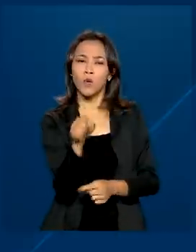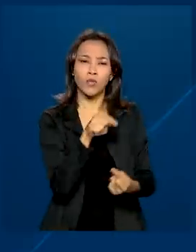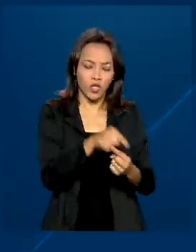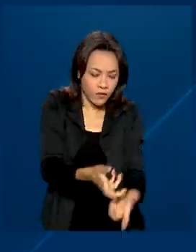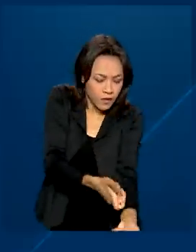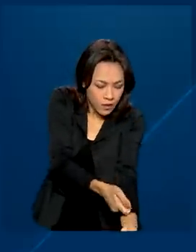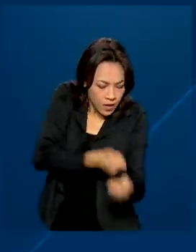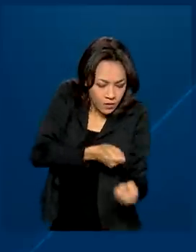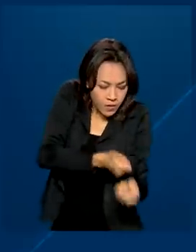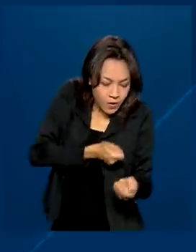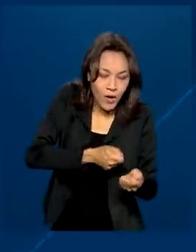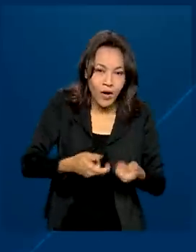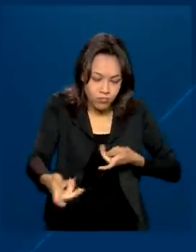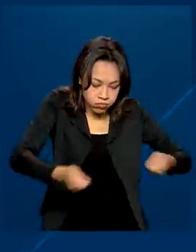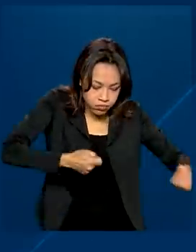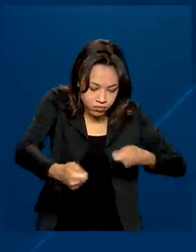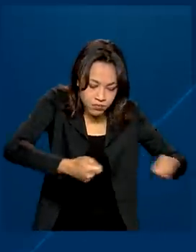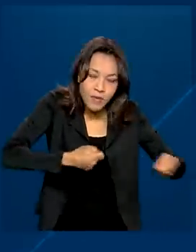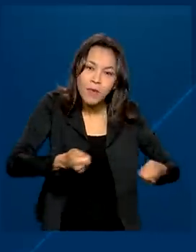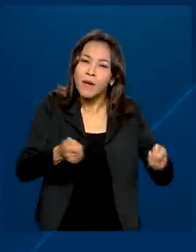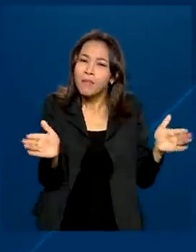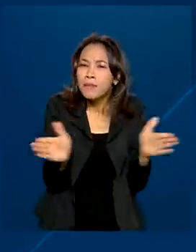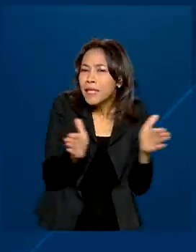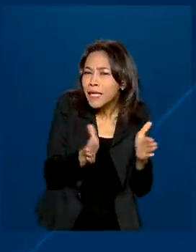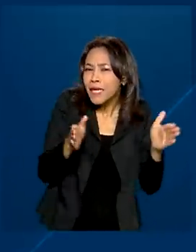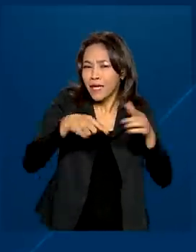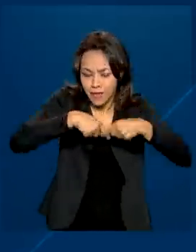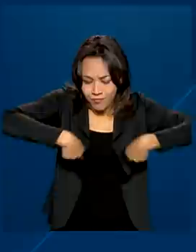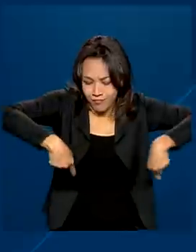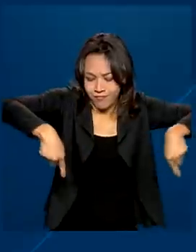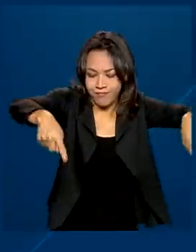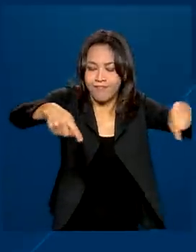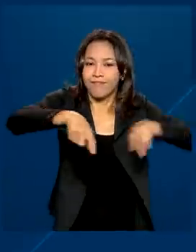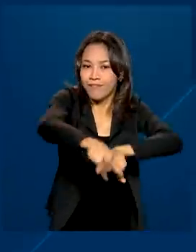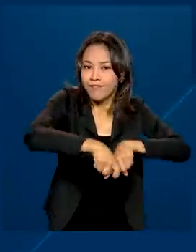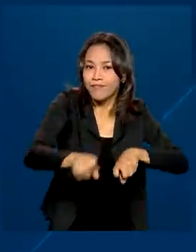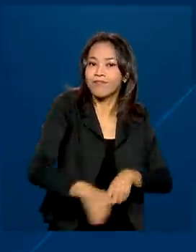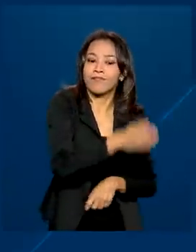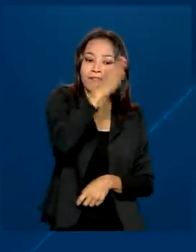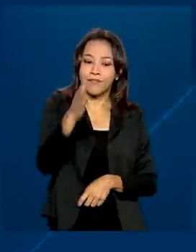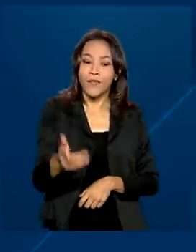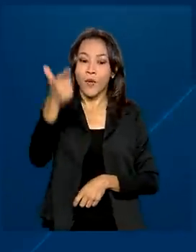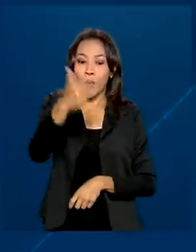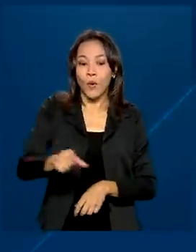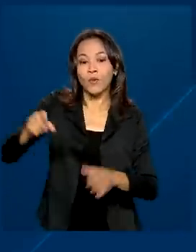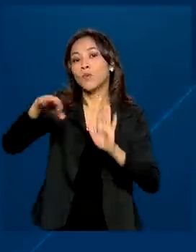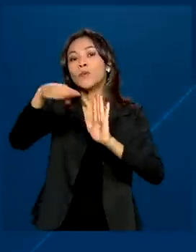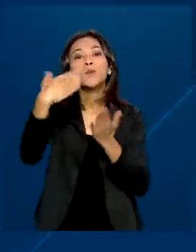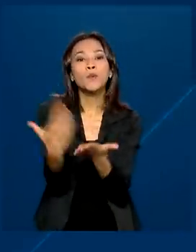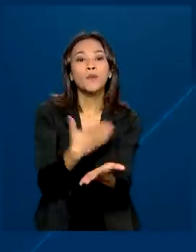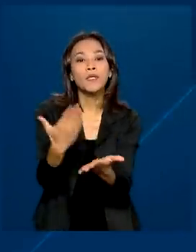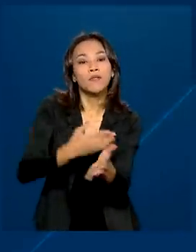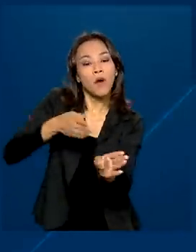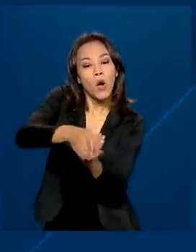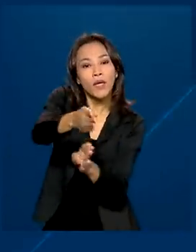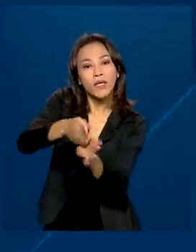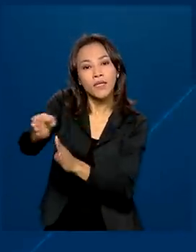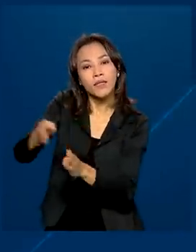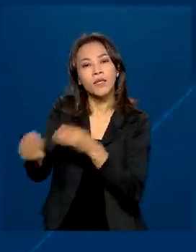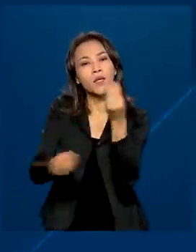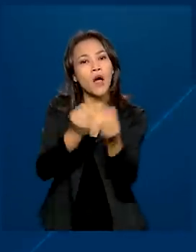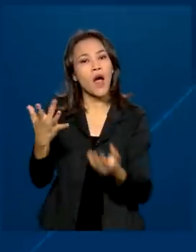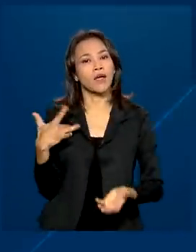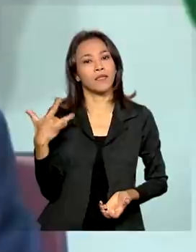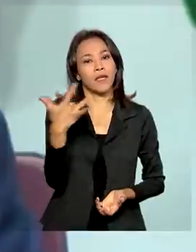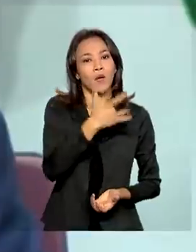mandioca e farinha em pequenas propriedades rurais. Também foi lançado um guia orientador para a atenção integral à saúde do